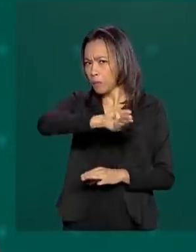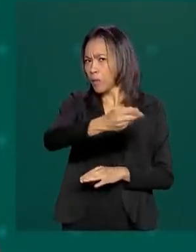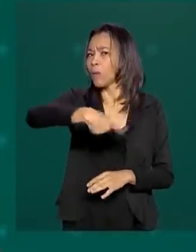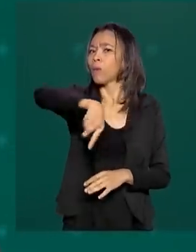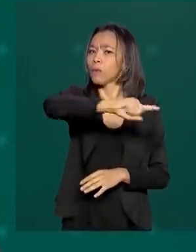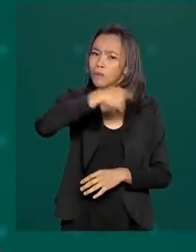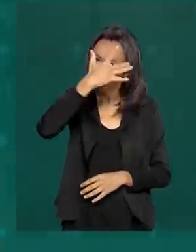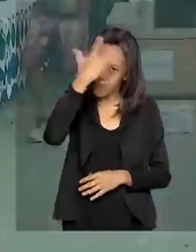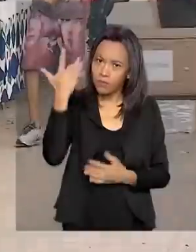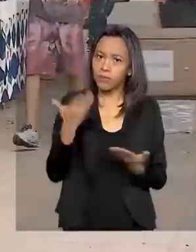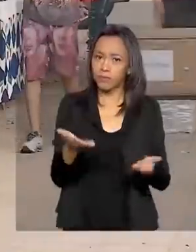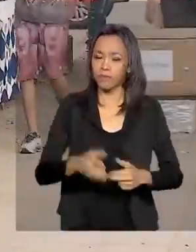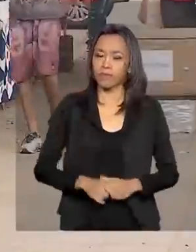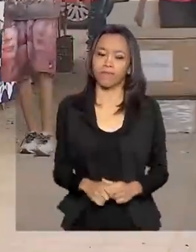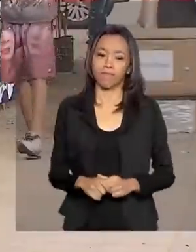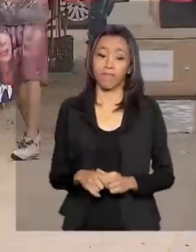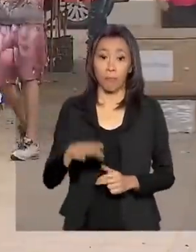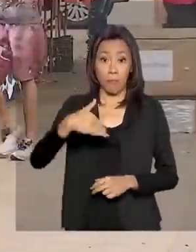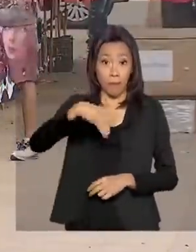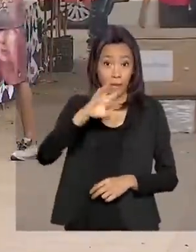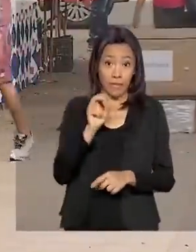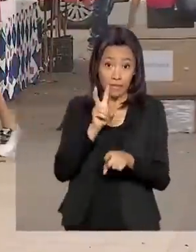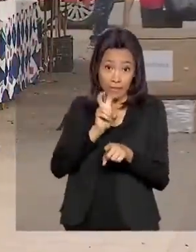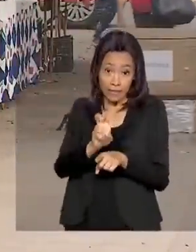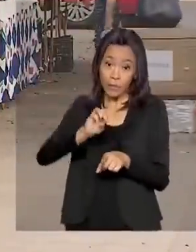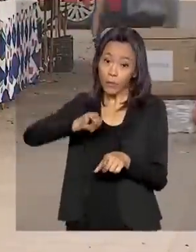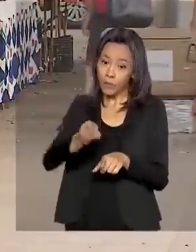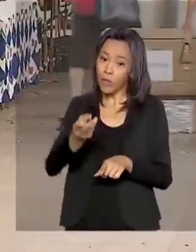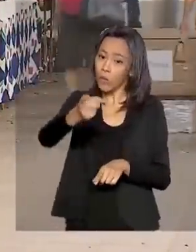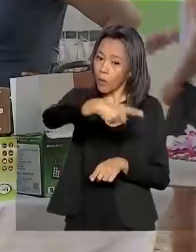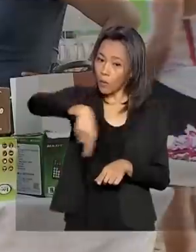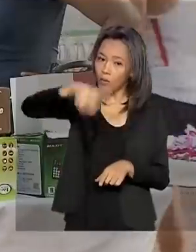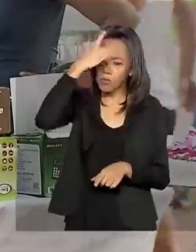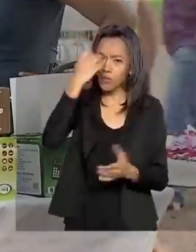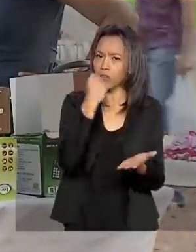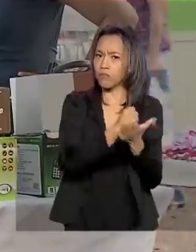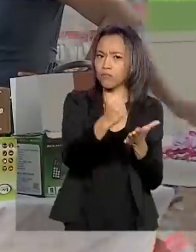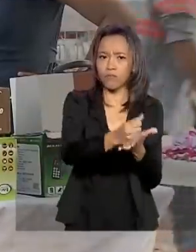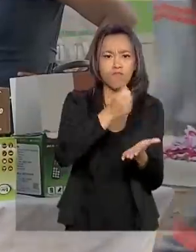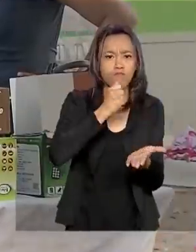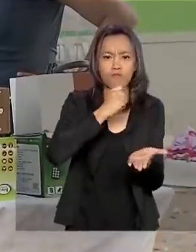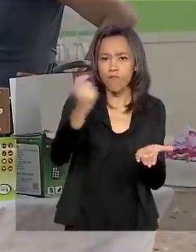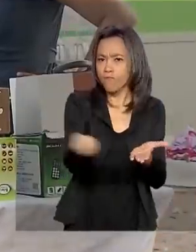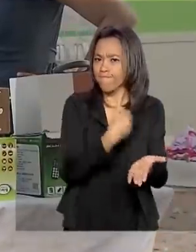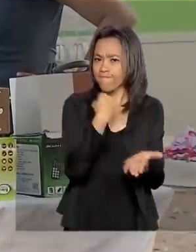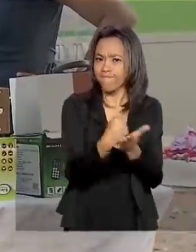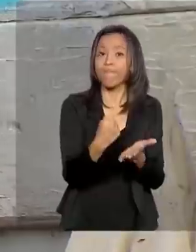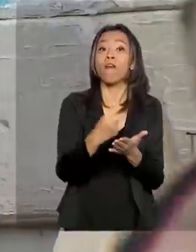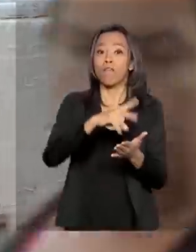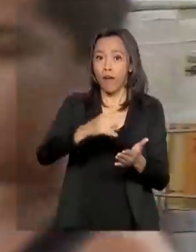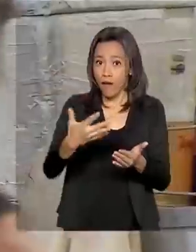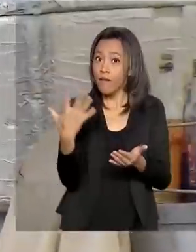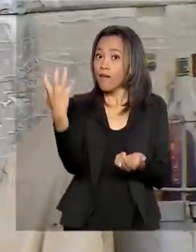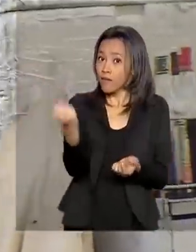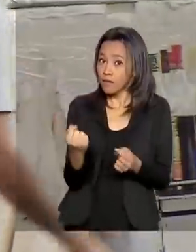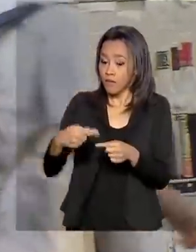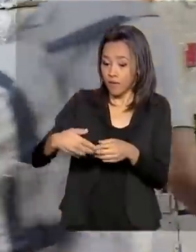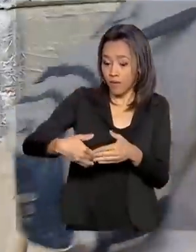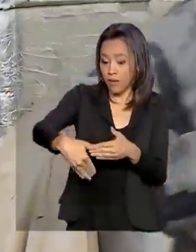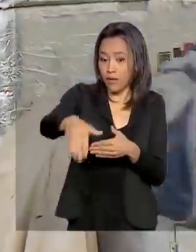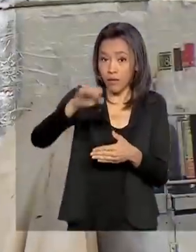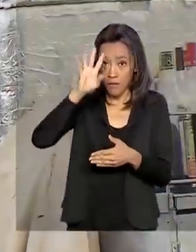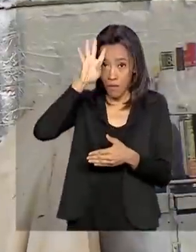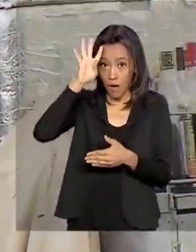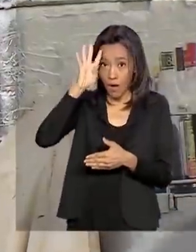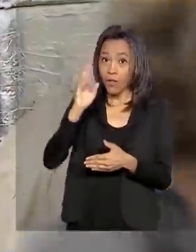brasileiros. Mais de 5 milhões de trabalhadores informais vão receber na próxima quarta-feira o auxílio emergencial.